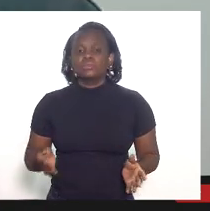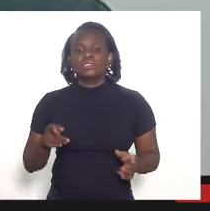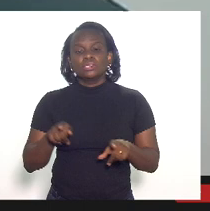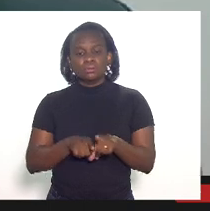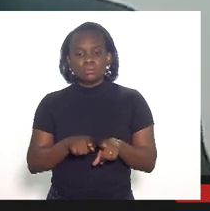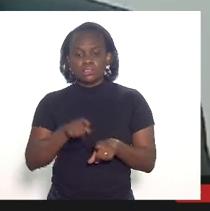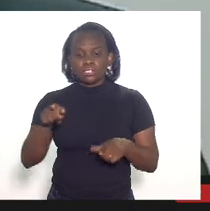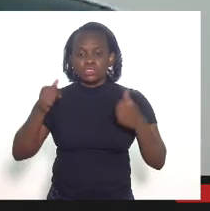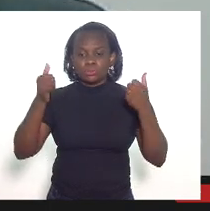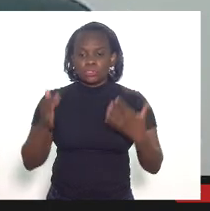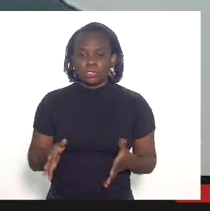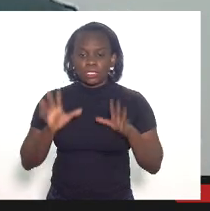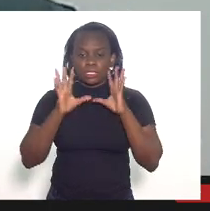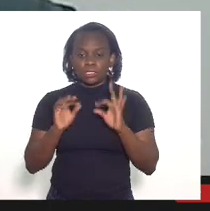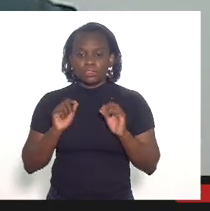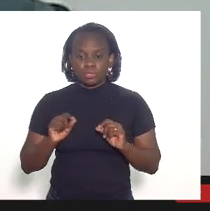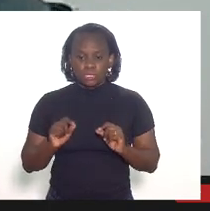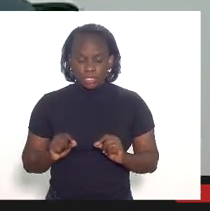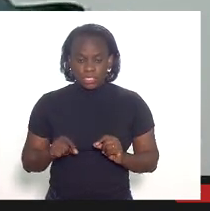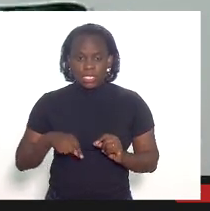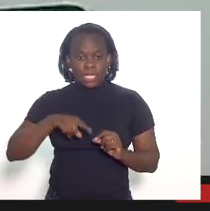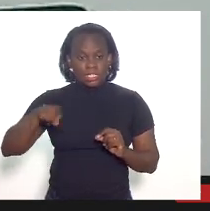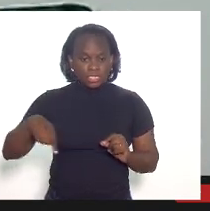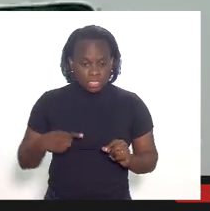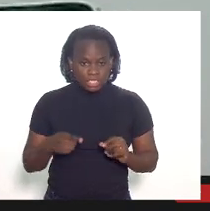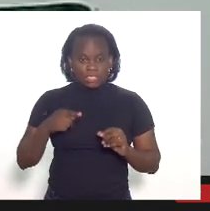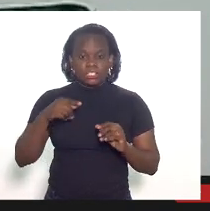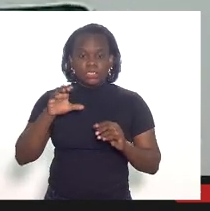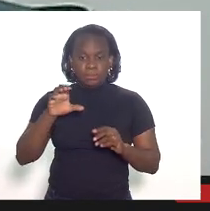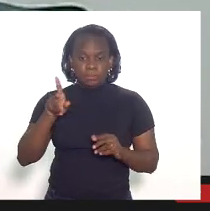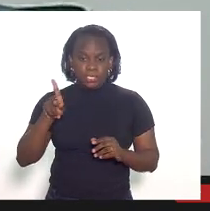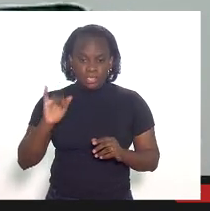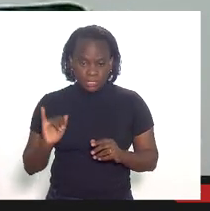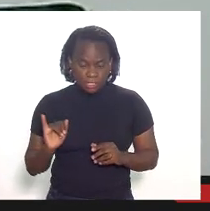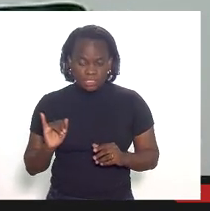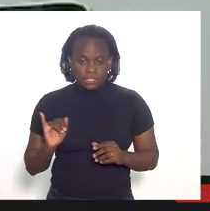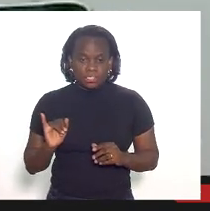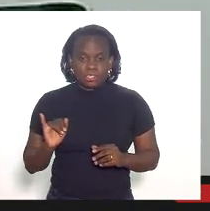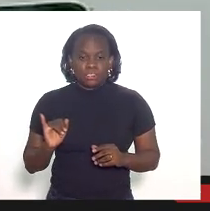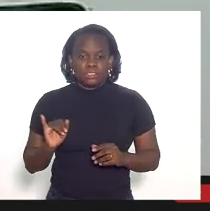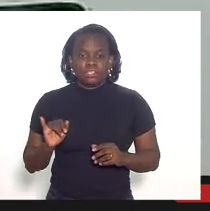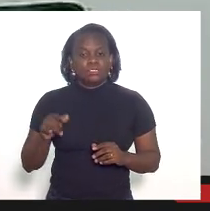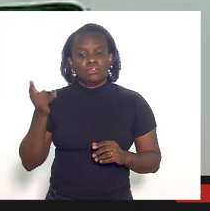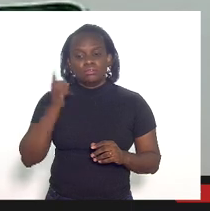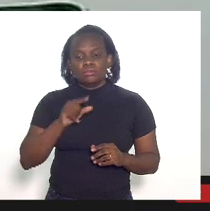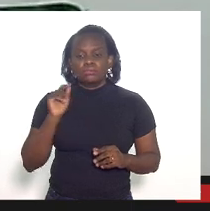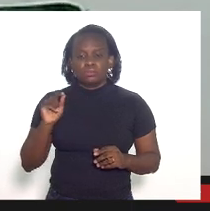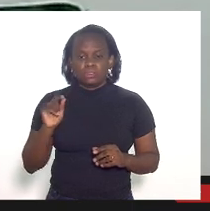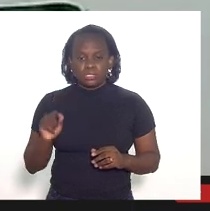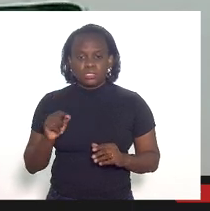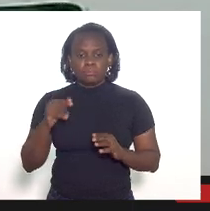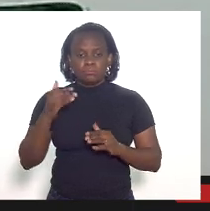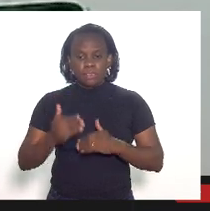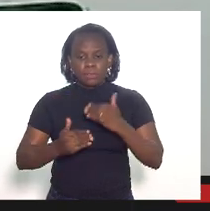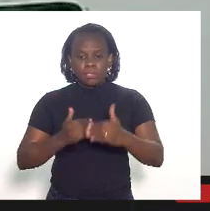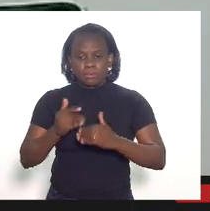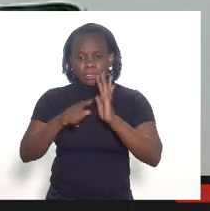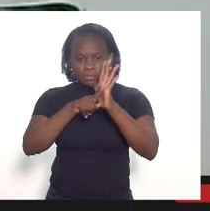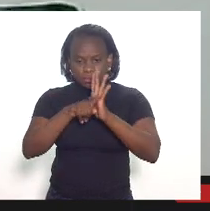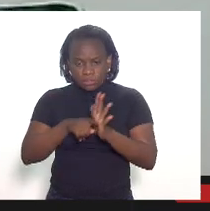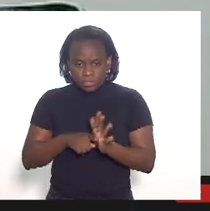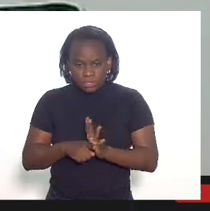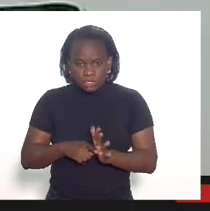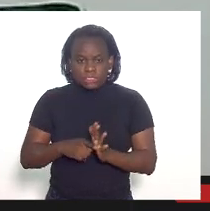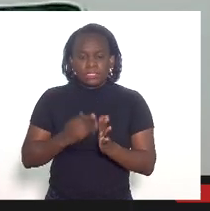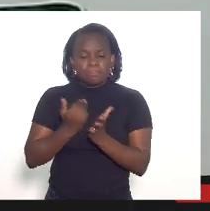excelência chama atenção para que nós nessa CPI nós tenhamos um processo de fiscalização